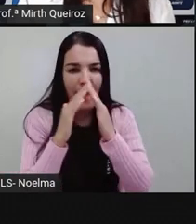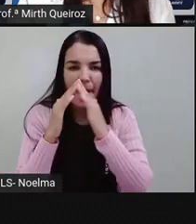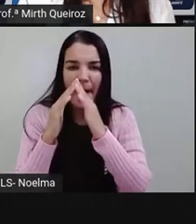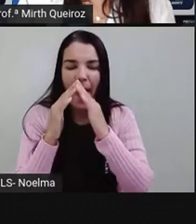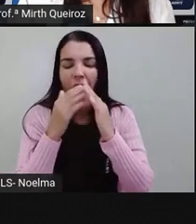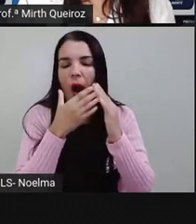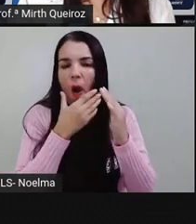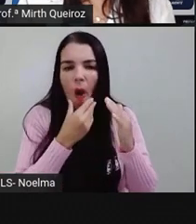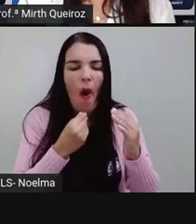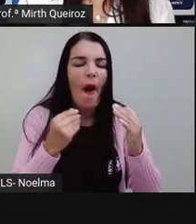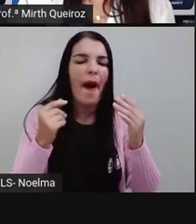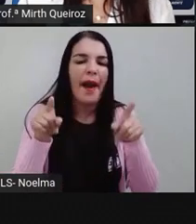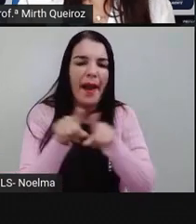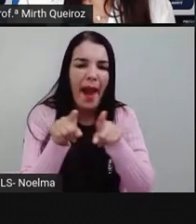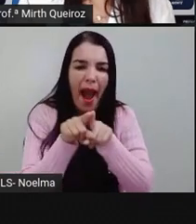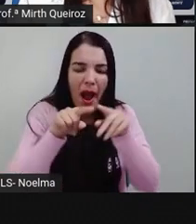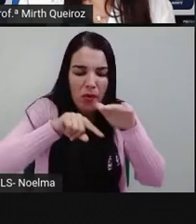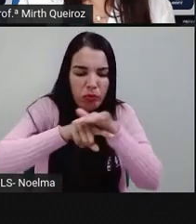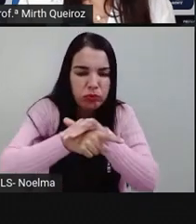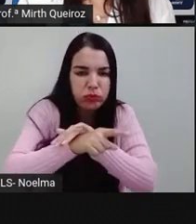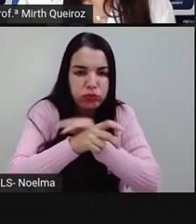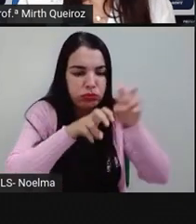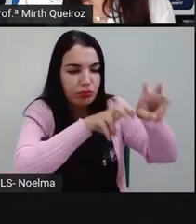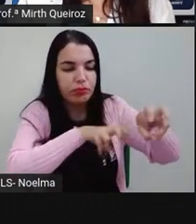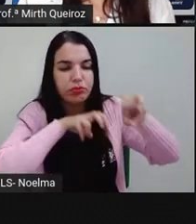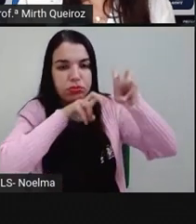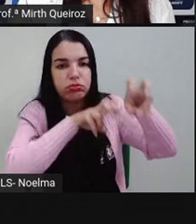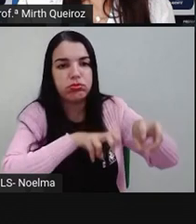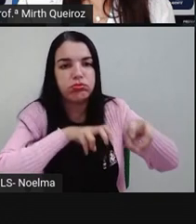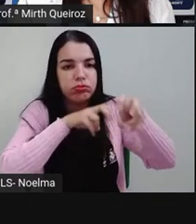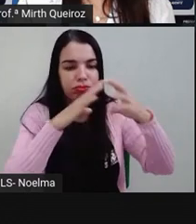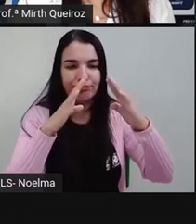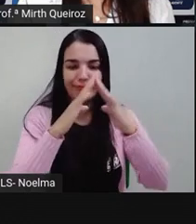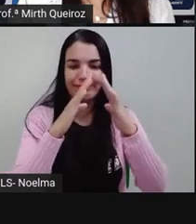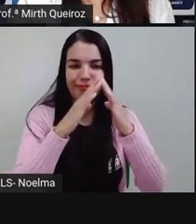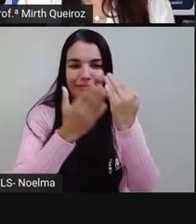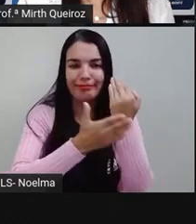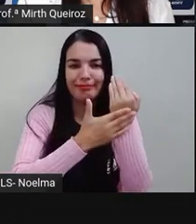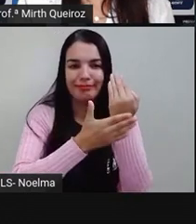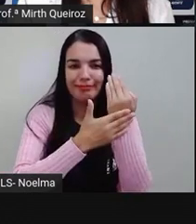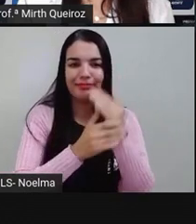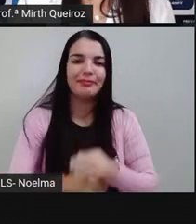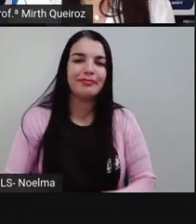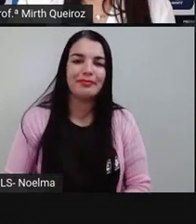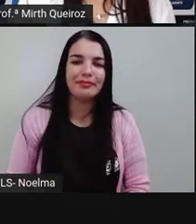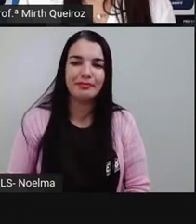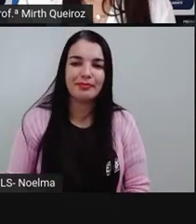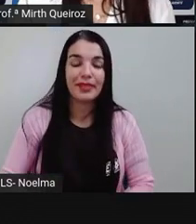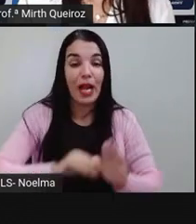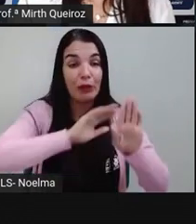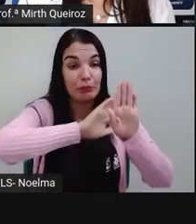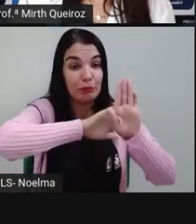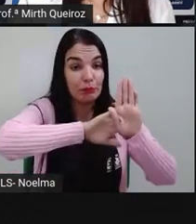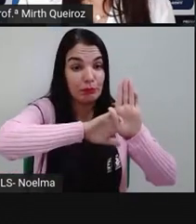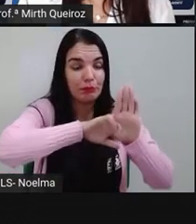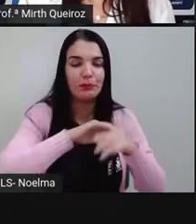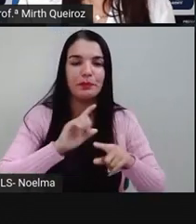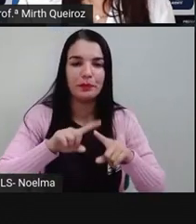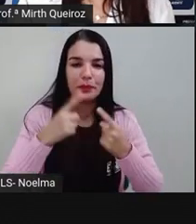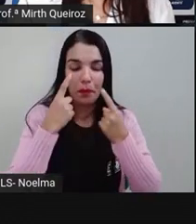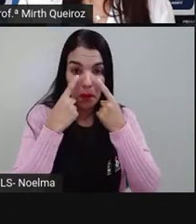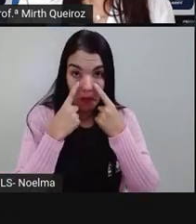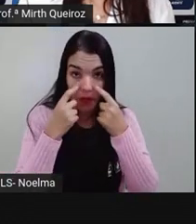e acabaram penetrando no quintal de uma casa da roça. Observe que nós só